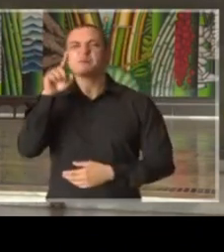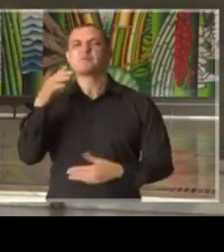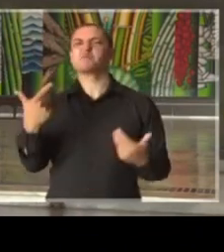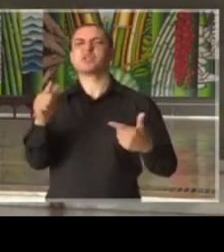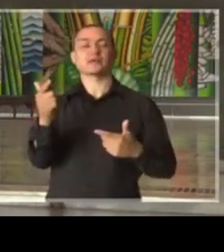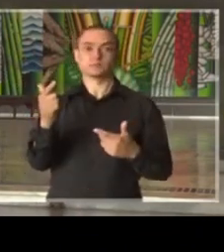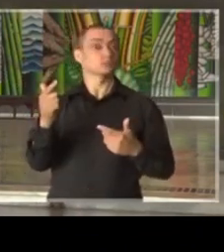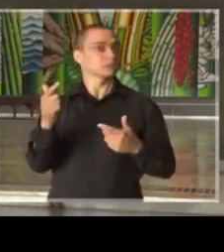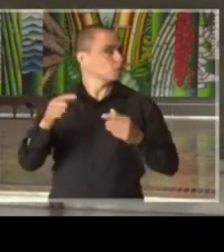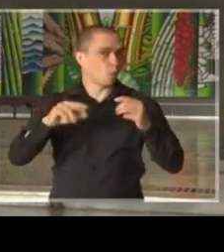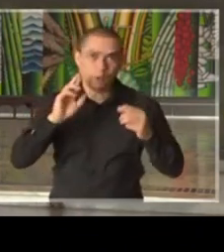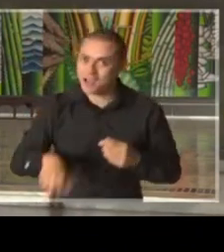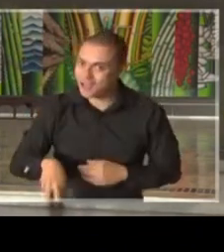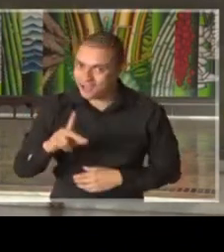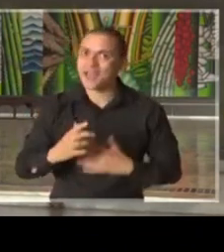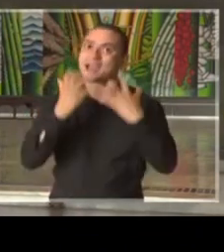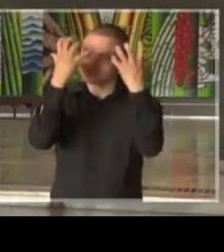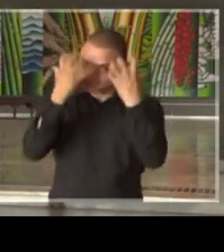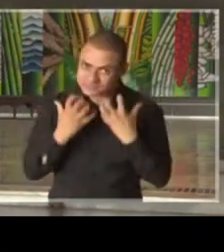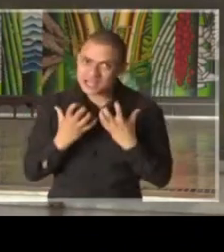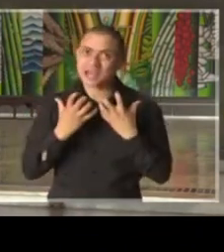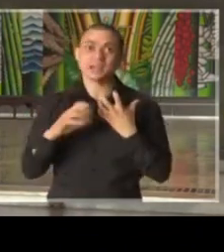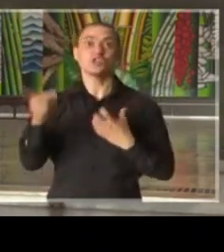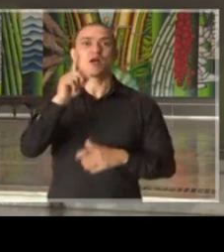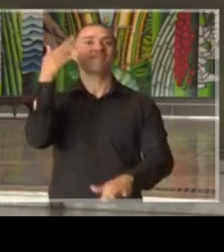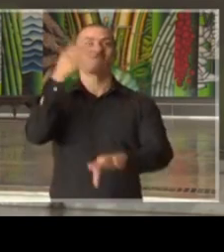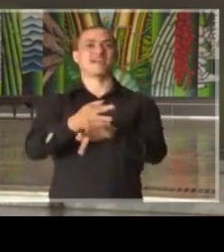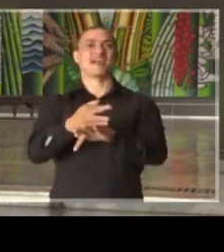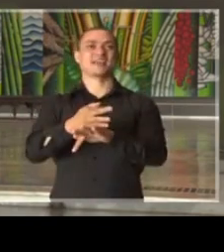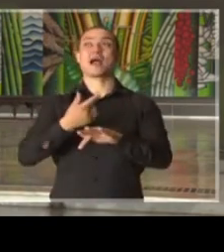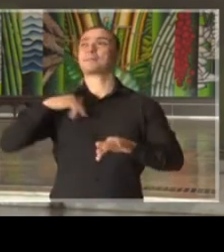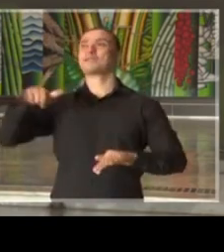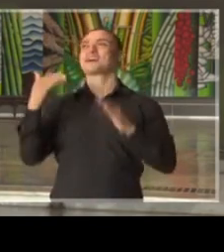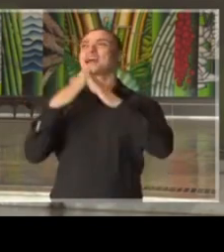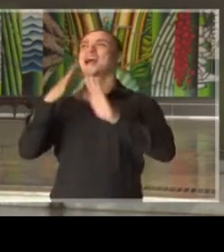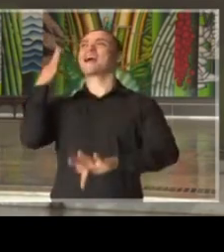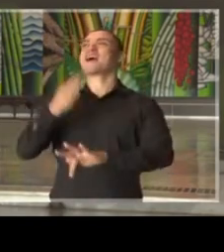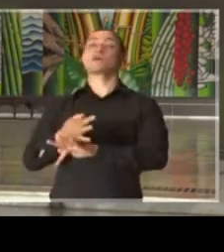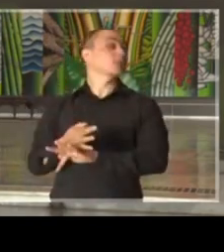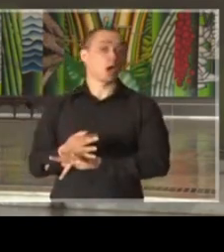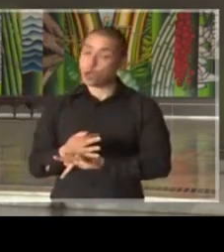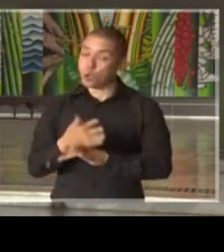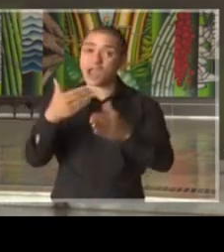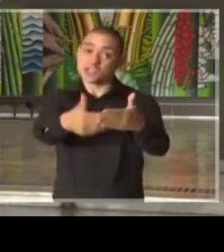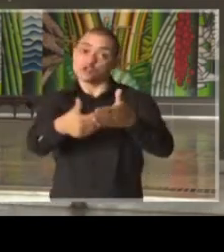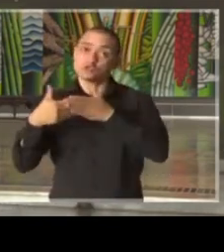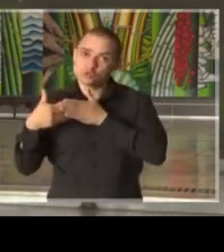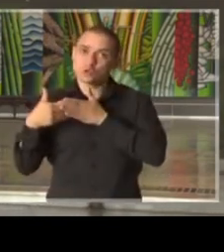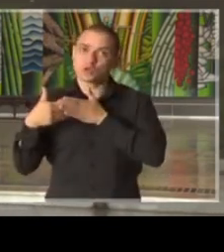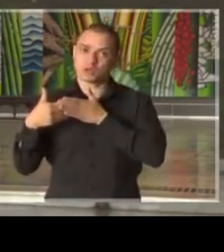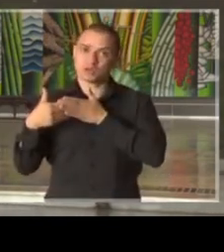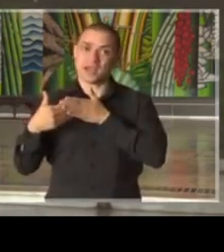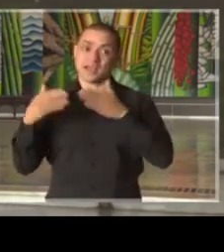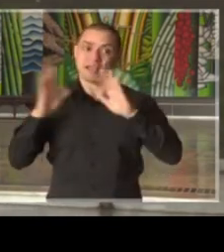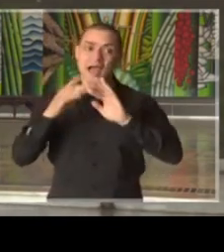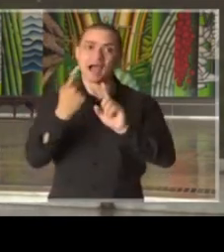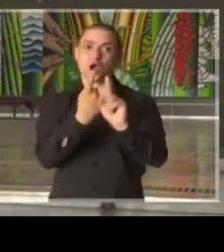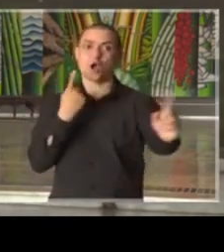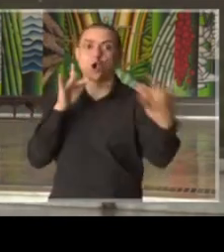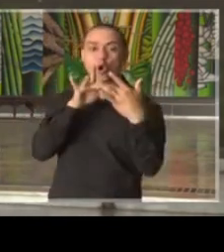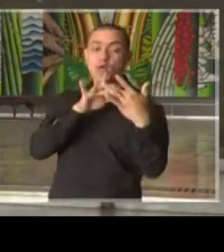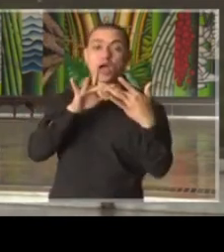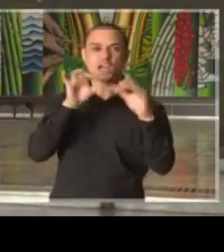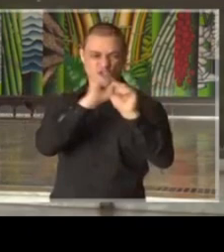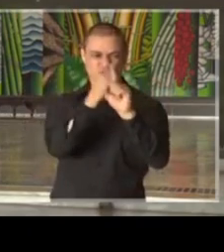é questão, não é férias que as pessoas estão tendo, é isolamento social. Queria insistir nessa